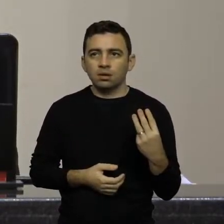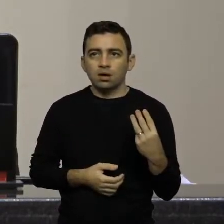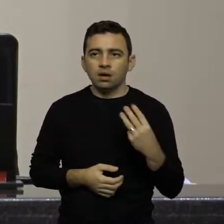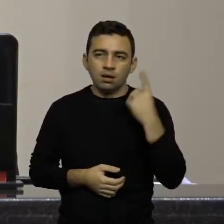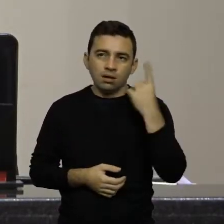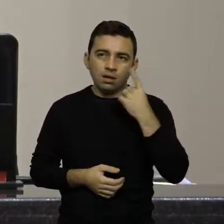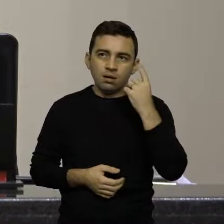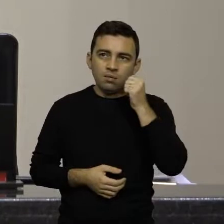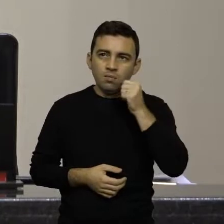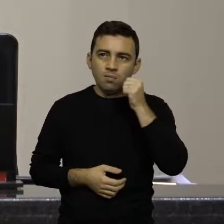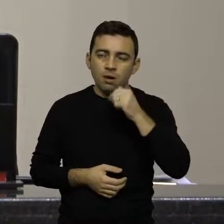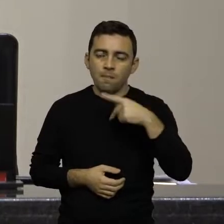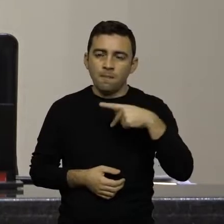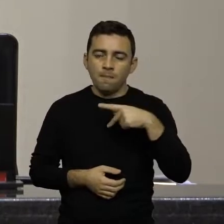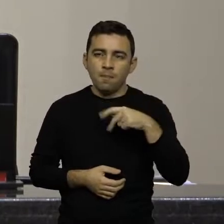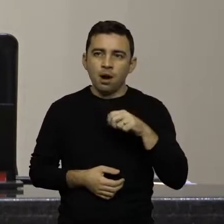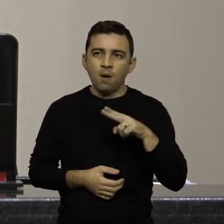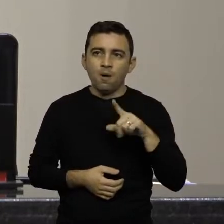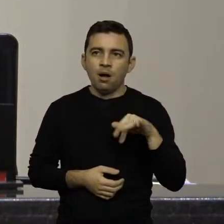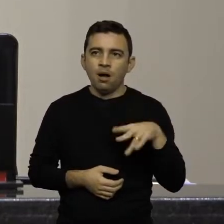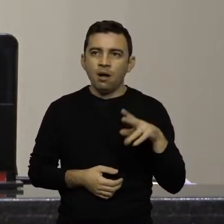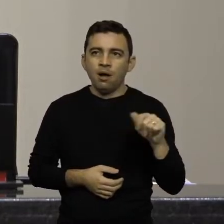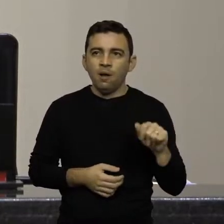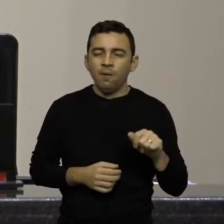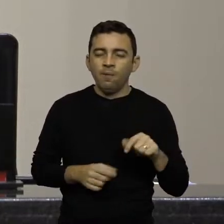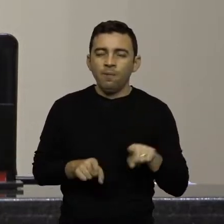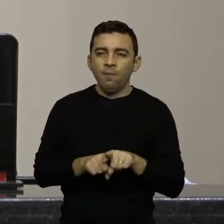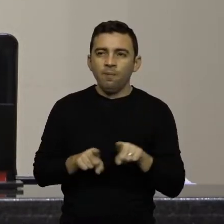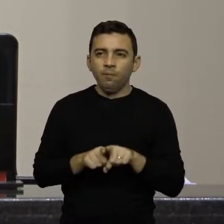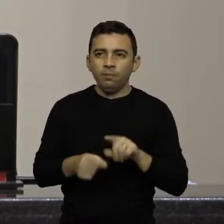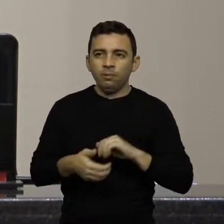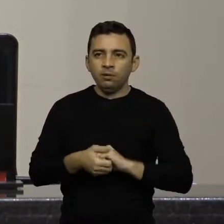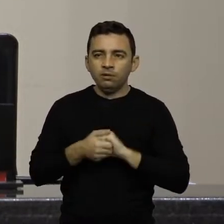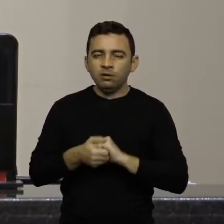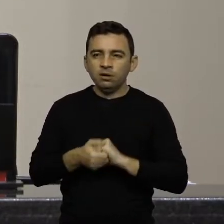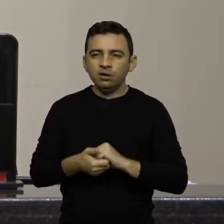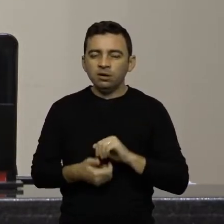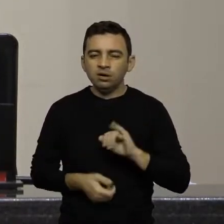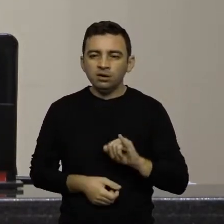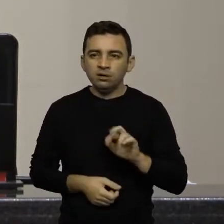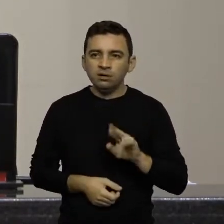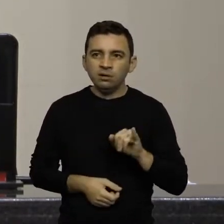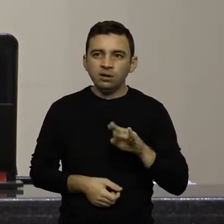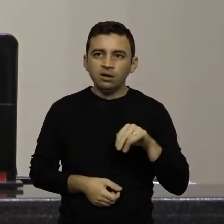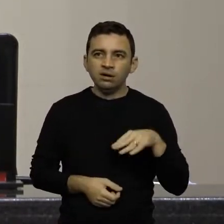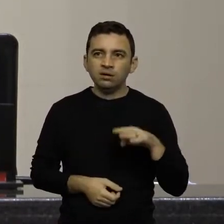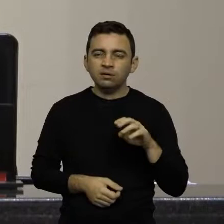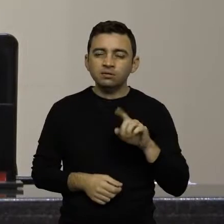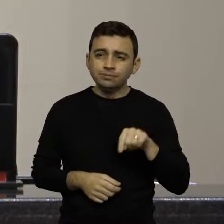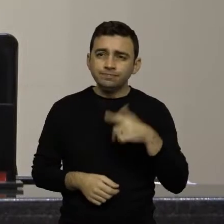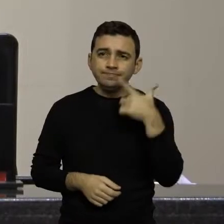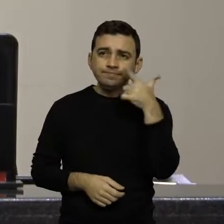Paulinha, cumprimenta o senhor Irineu Manuel de Souza pela vitória na